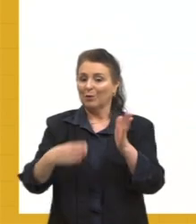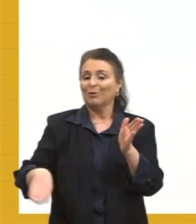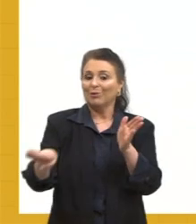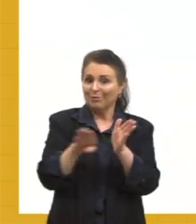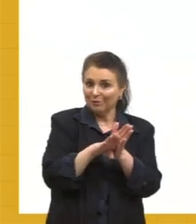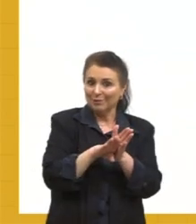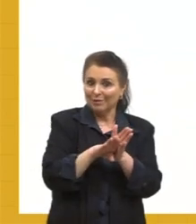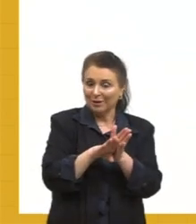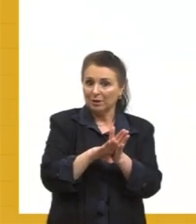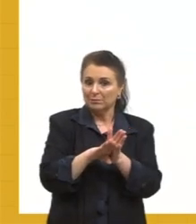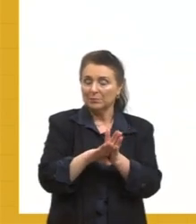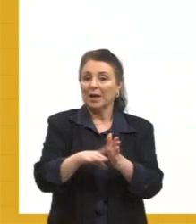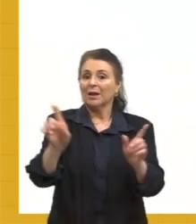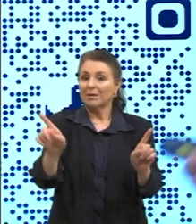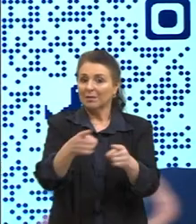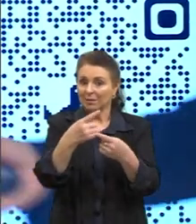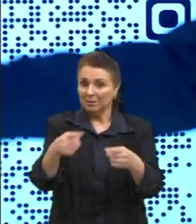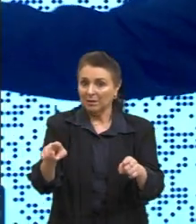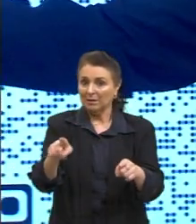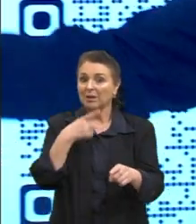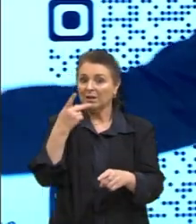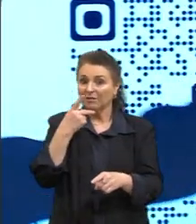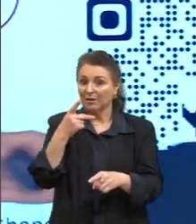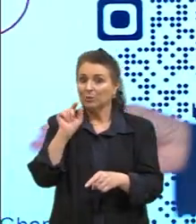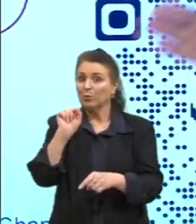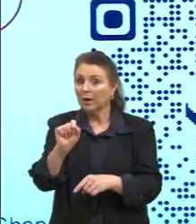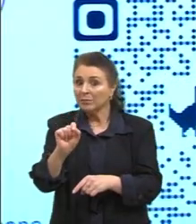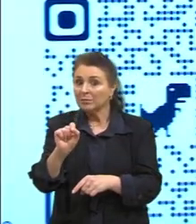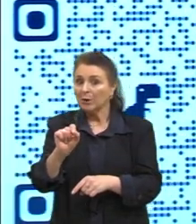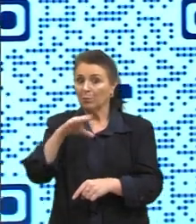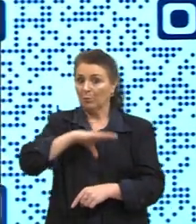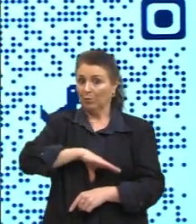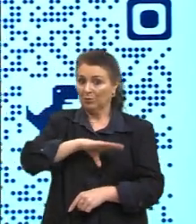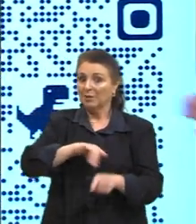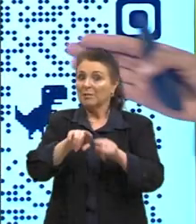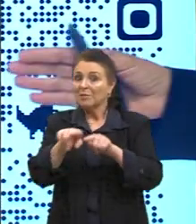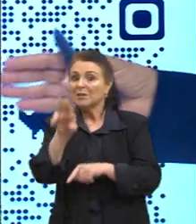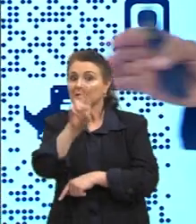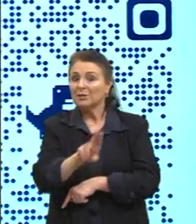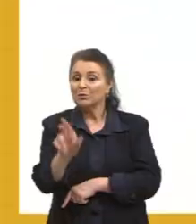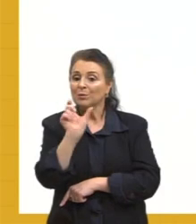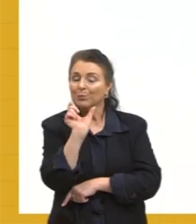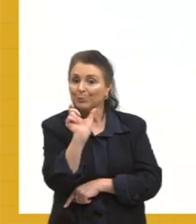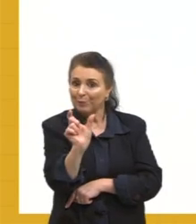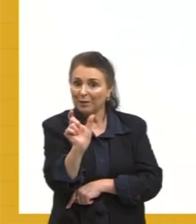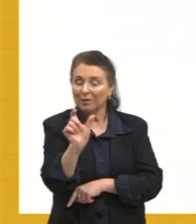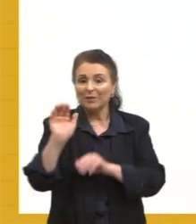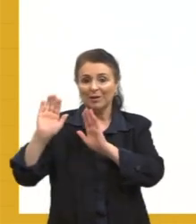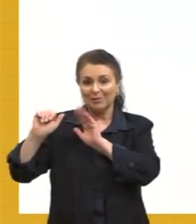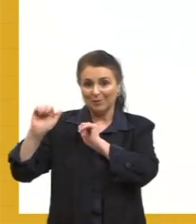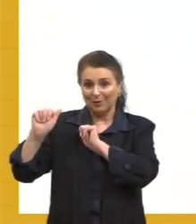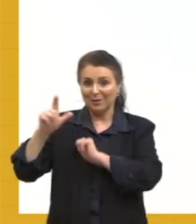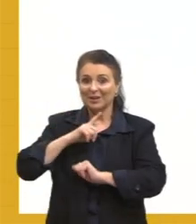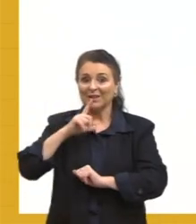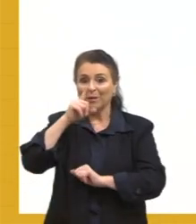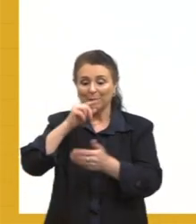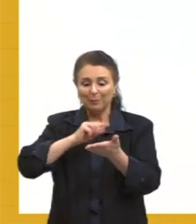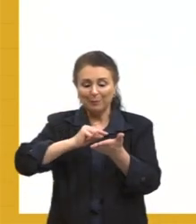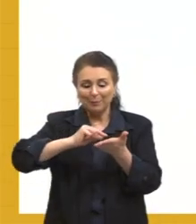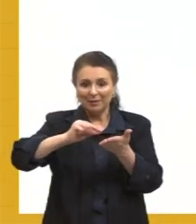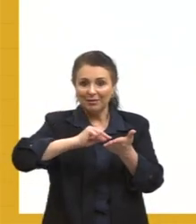ele está falando em português, mas muitos termos espanhóis, que estão ali em vermelho, nós encontramos